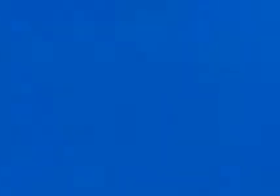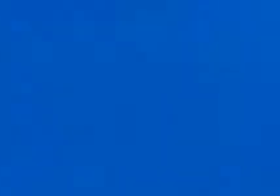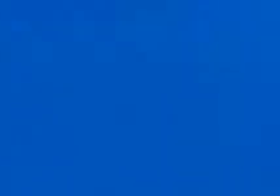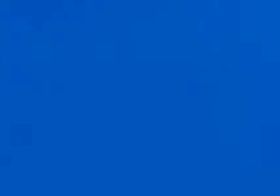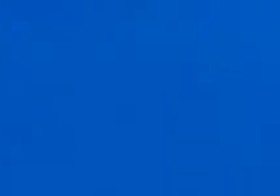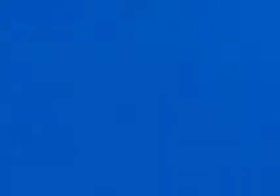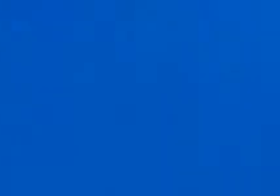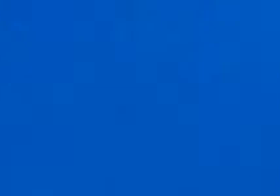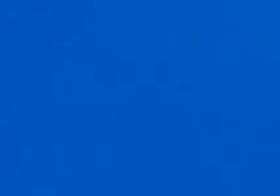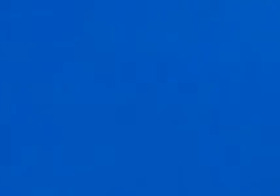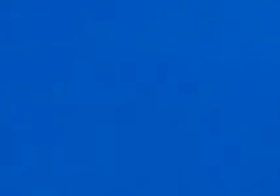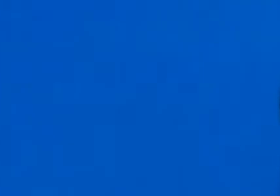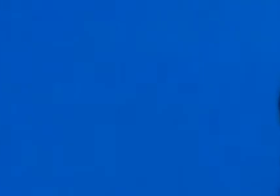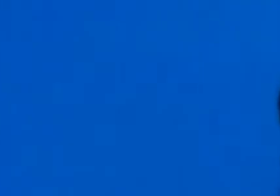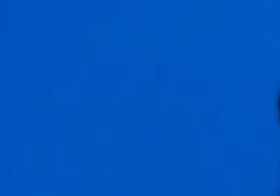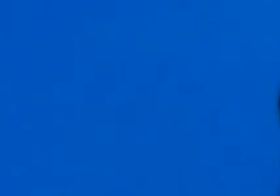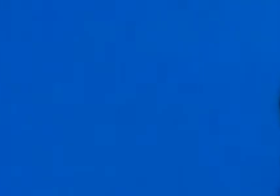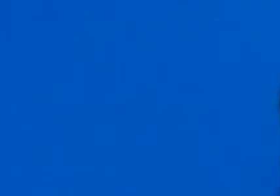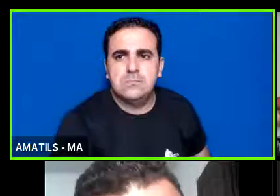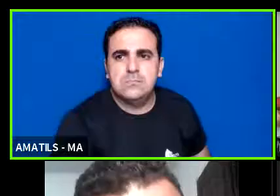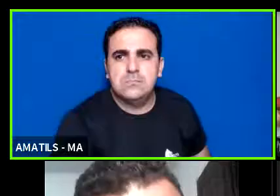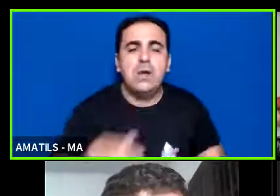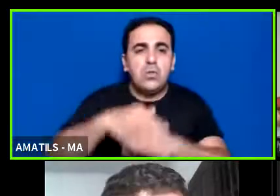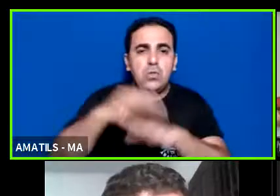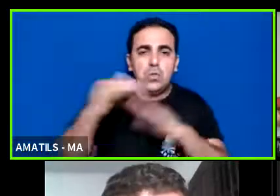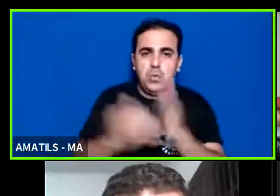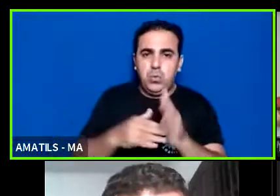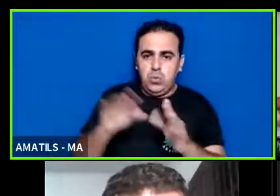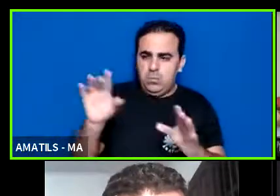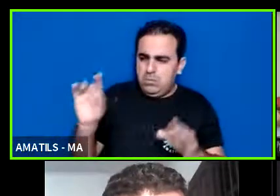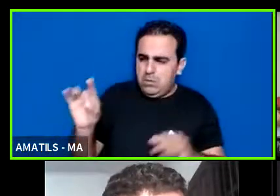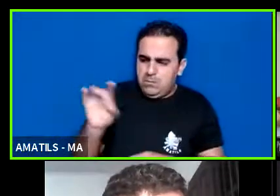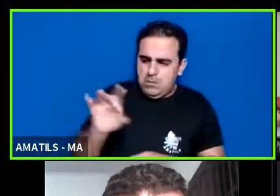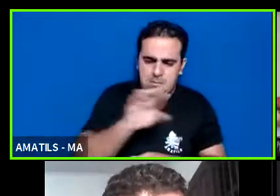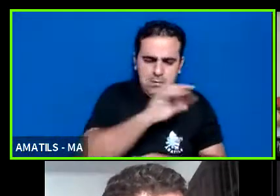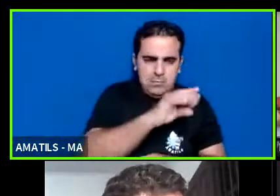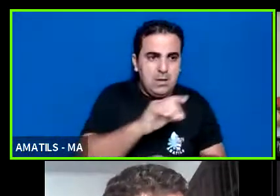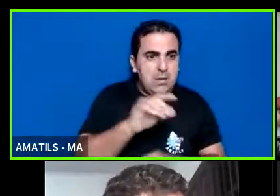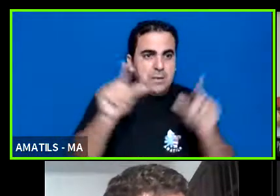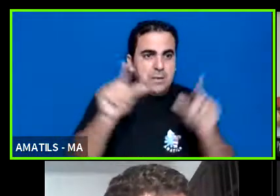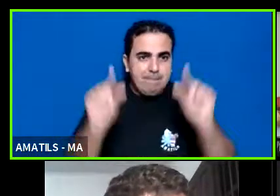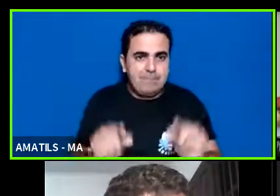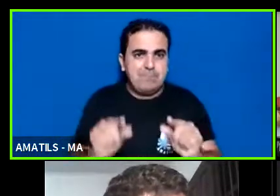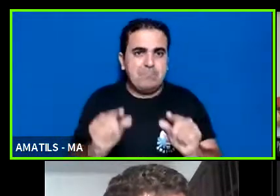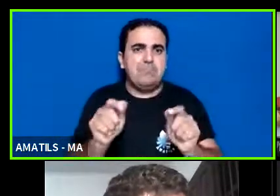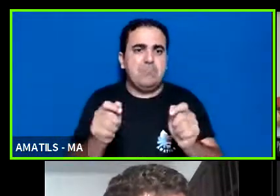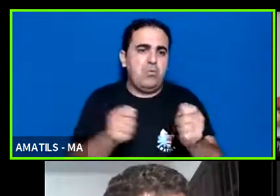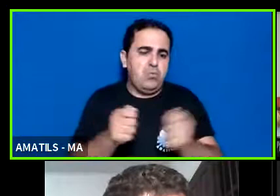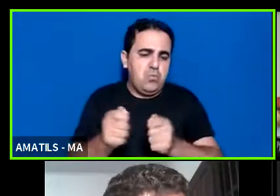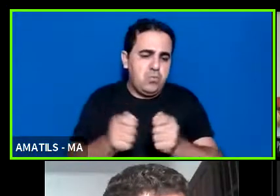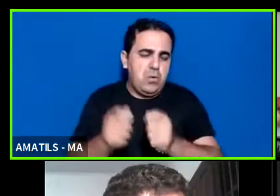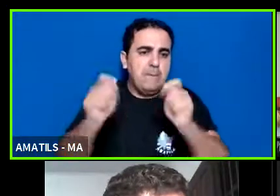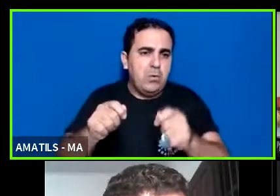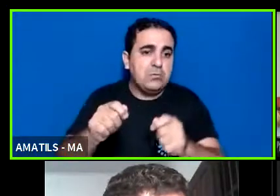e esses projetos minimamente na pior das hipóteses eles serem estudados